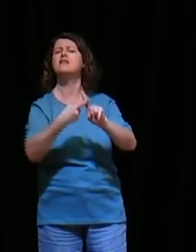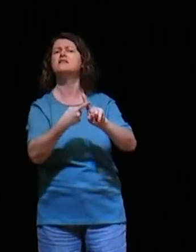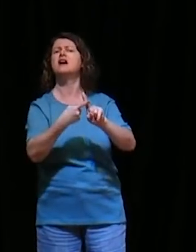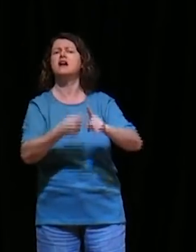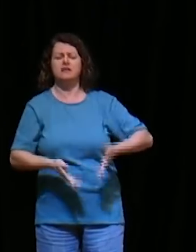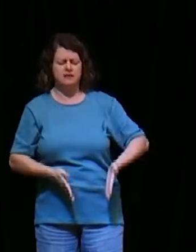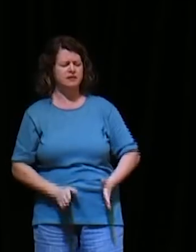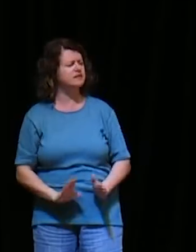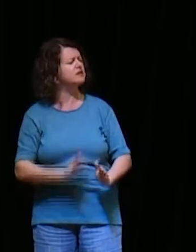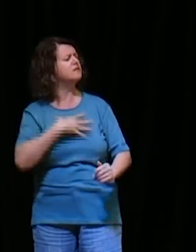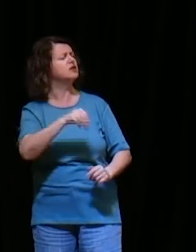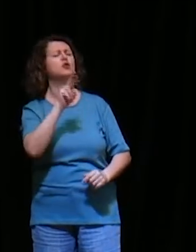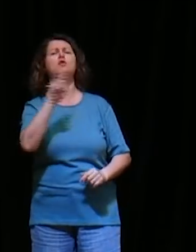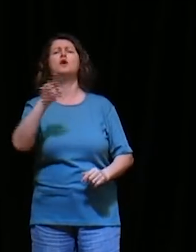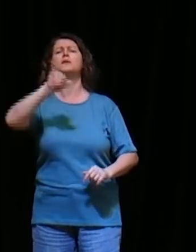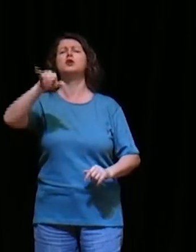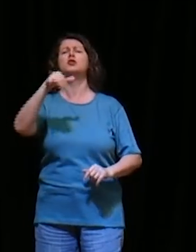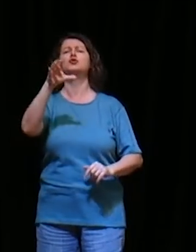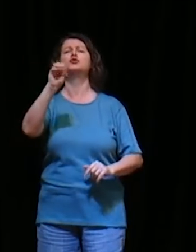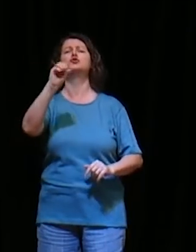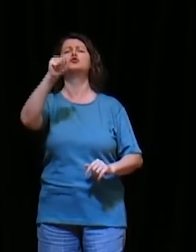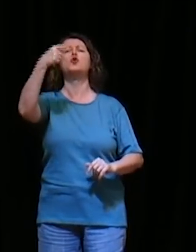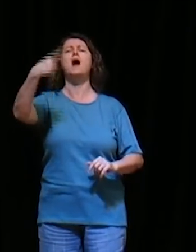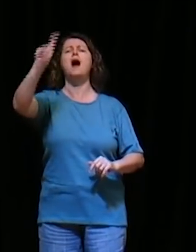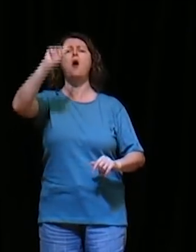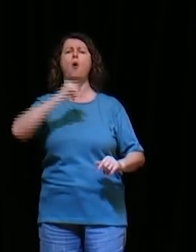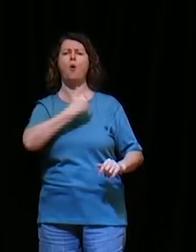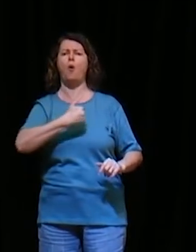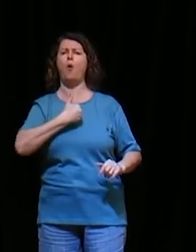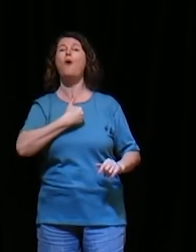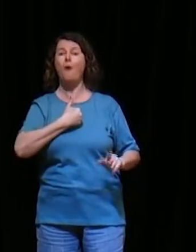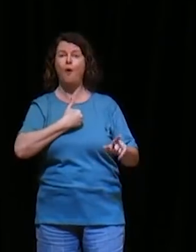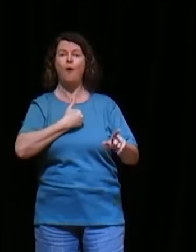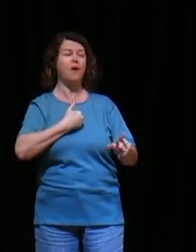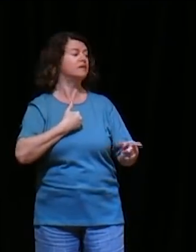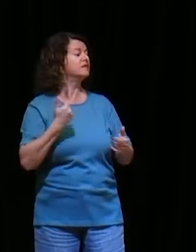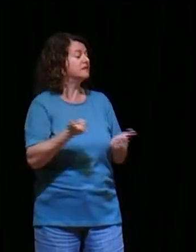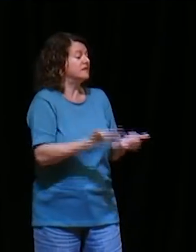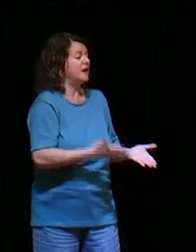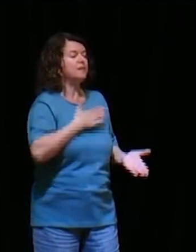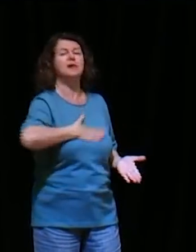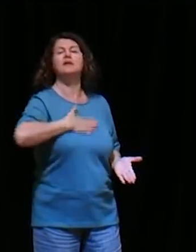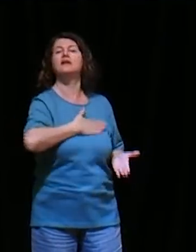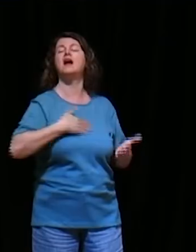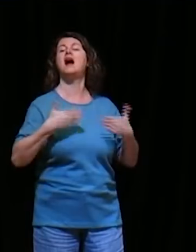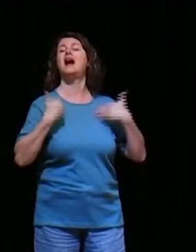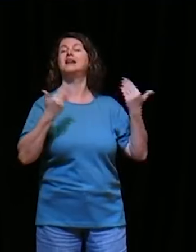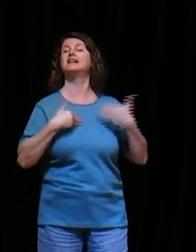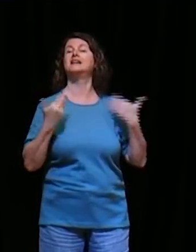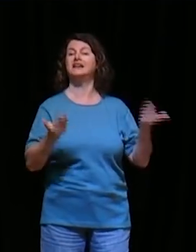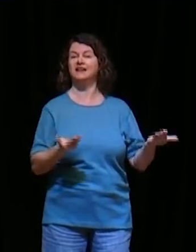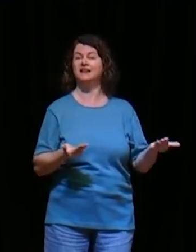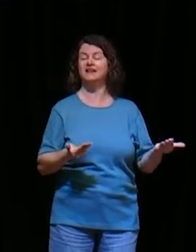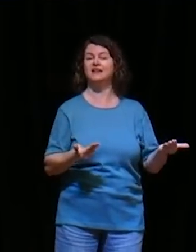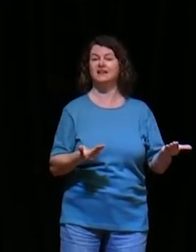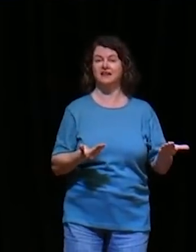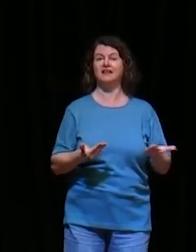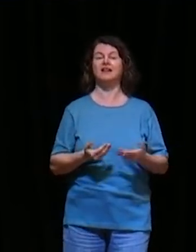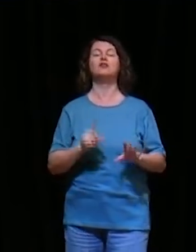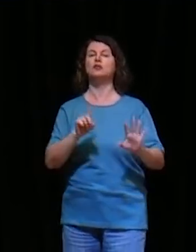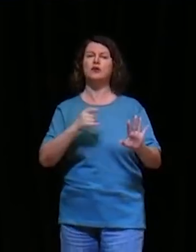terás prazer e alegria, e muitos se alegrarão, seu nascimento, Zacarias era um sacerdote, que vai